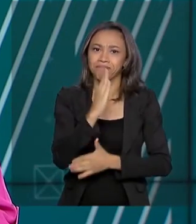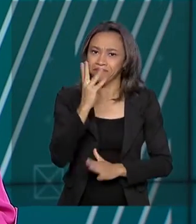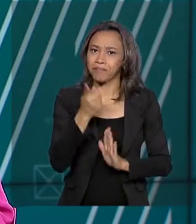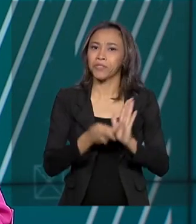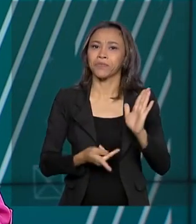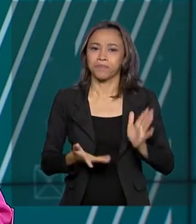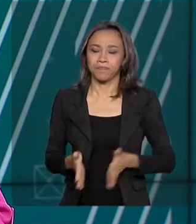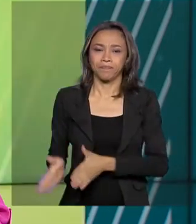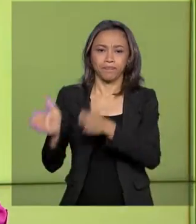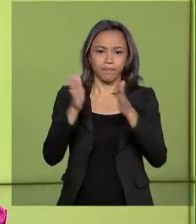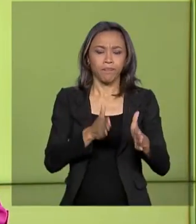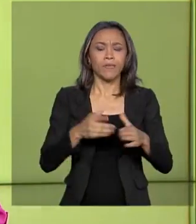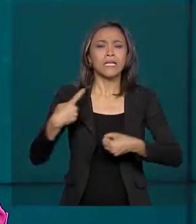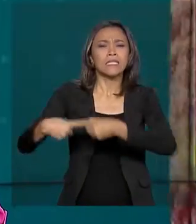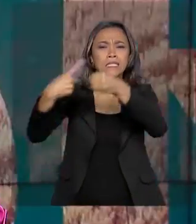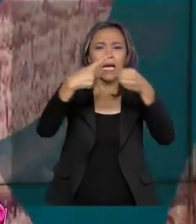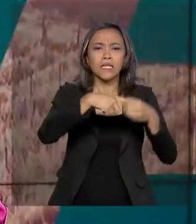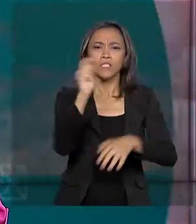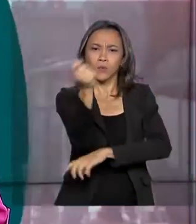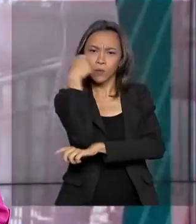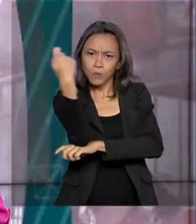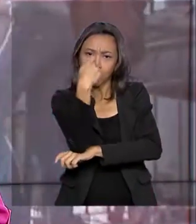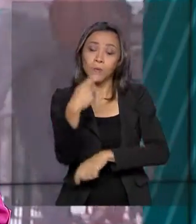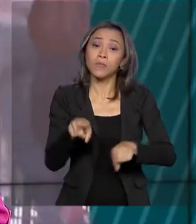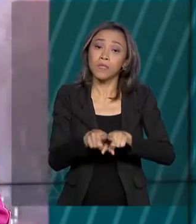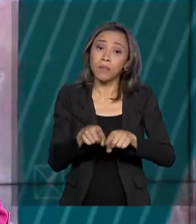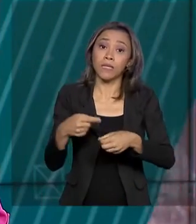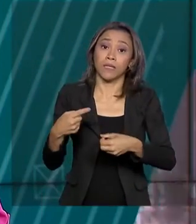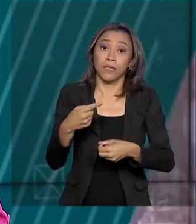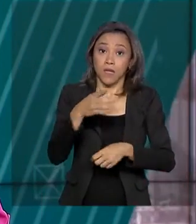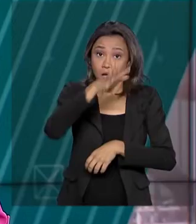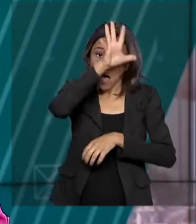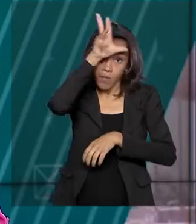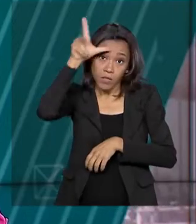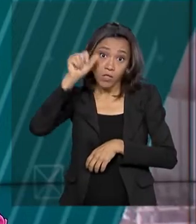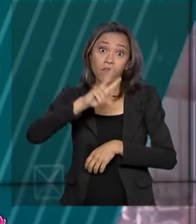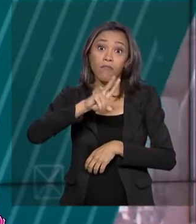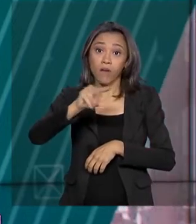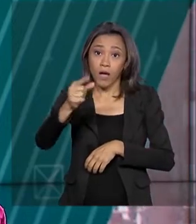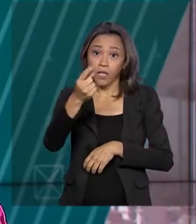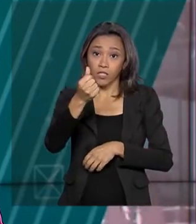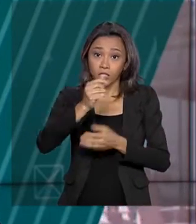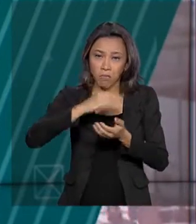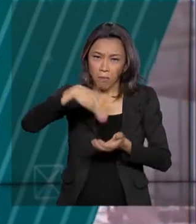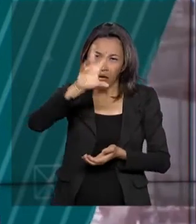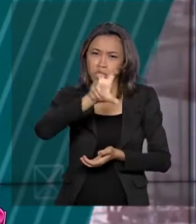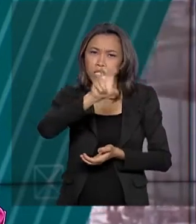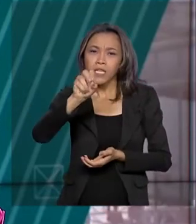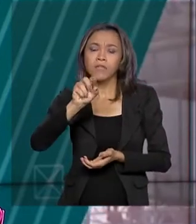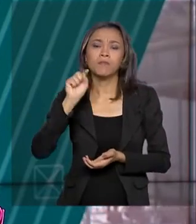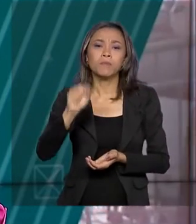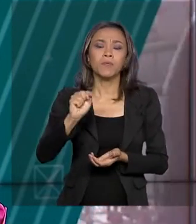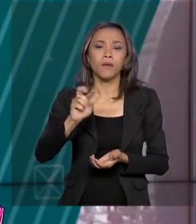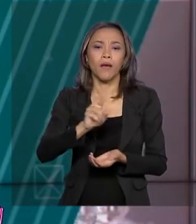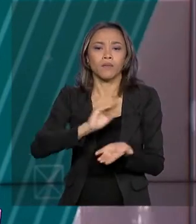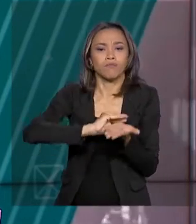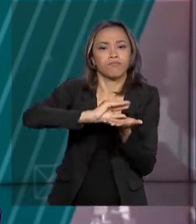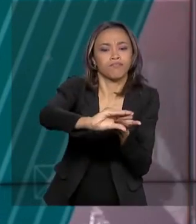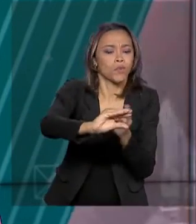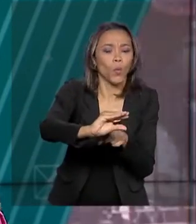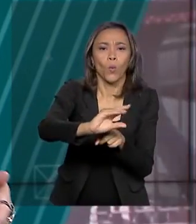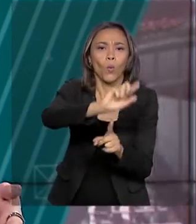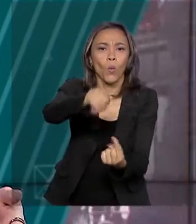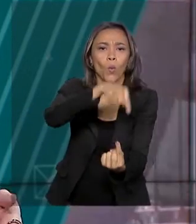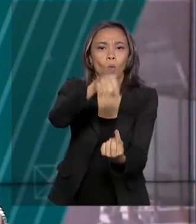Cidades do Rio Grande do Sul e do Amazonas vão receber mais de 500 mil reais do Ministério do Desenvolvimento Regional para